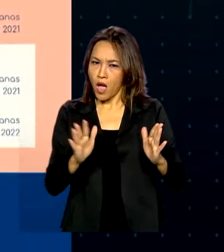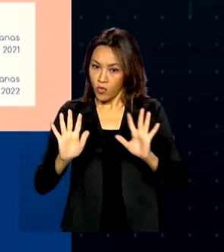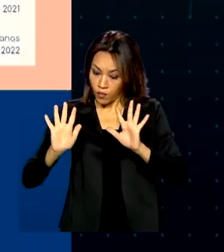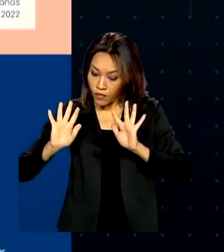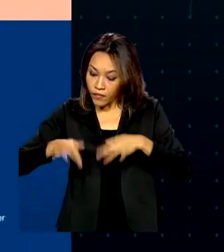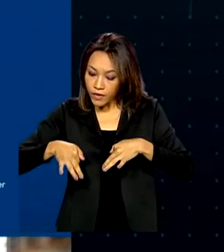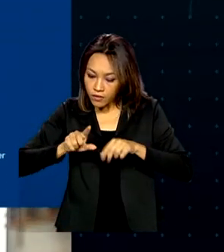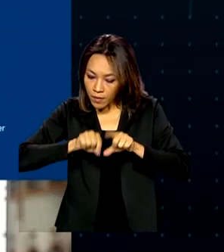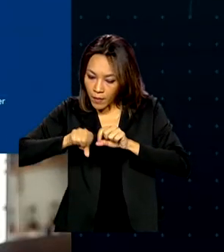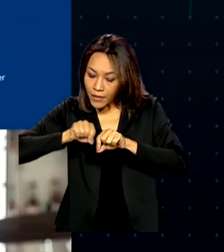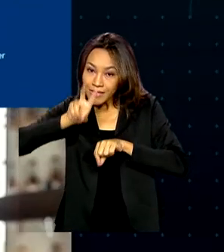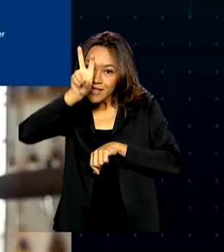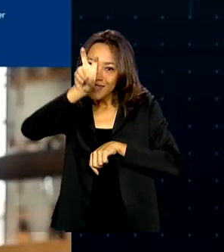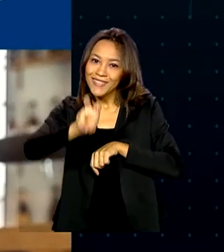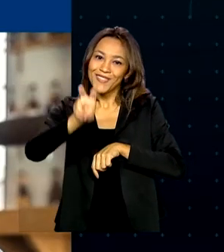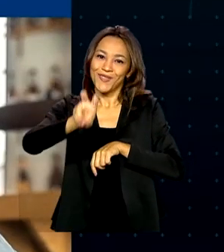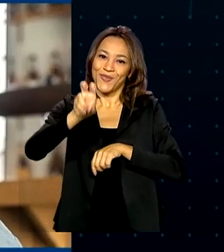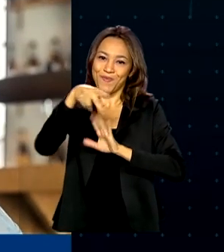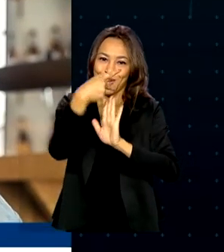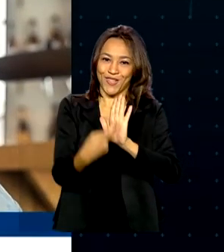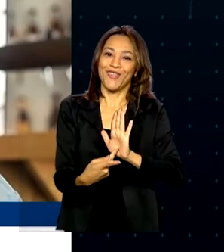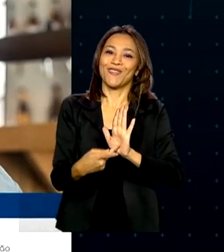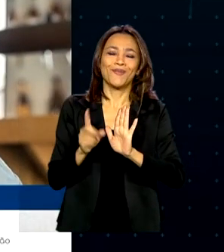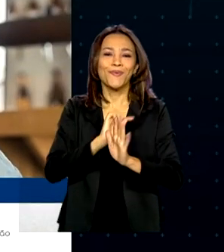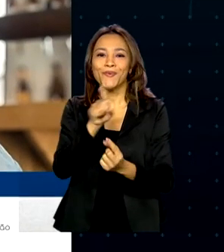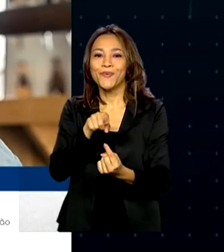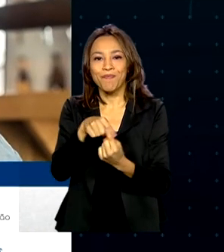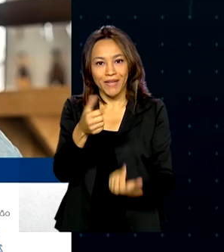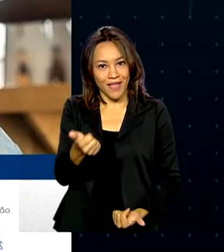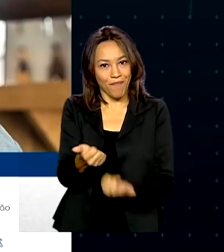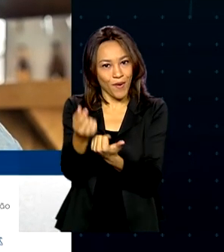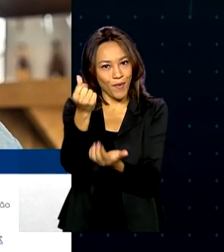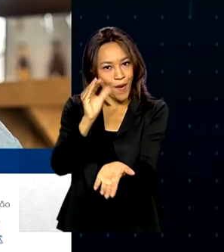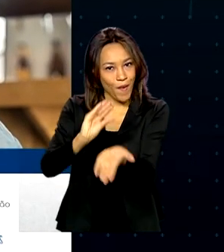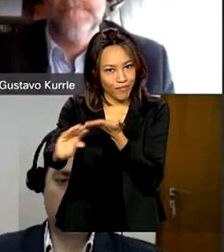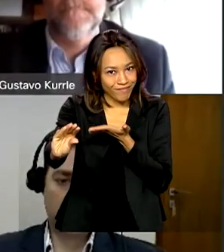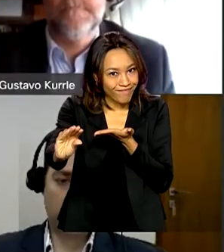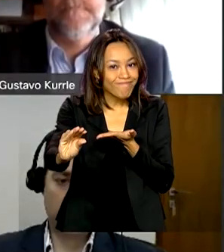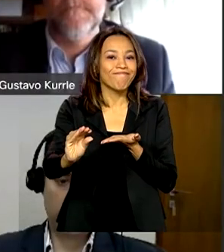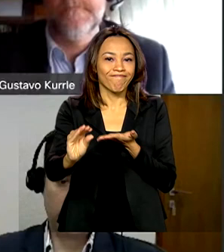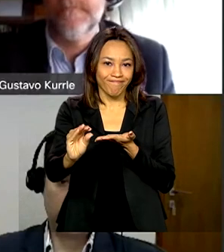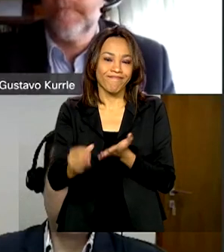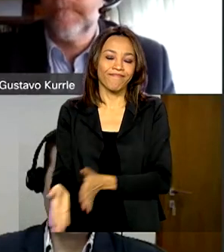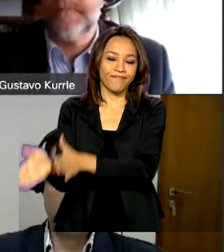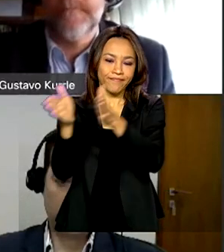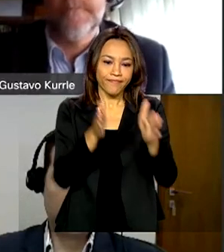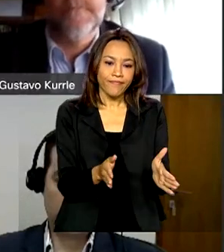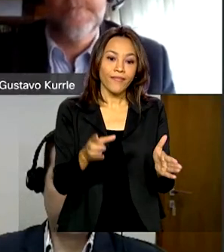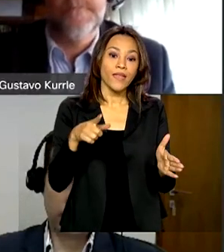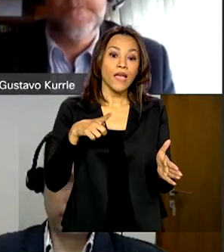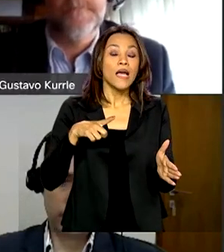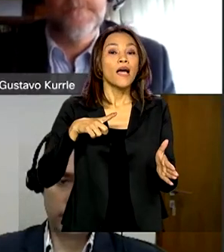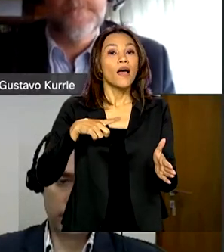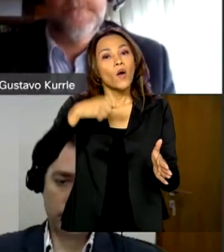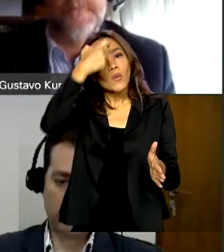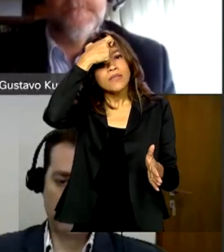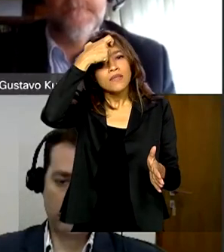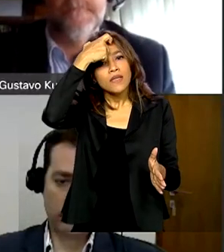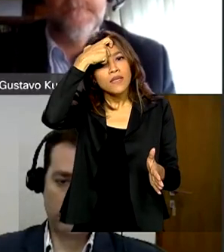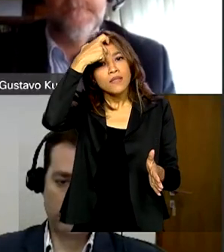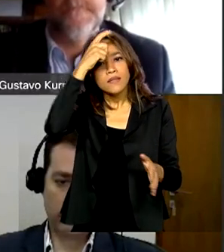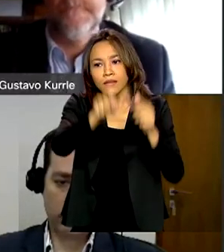cinco projetos vão ser selecionados para receber aporte financeiro. É um consenso de que ter cidadãos